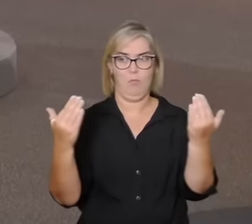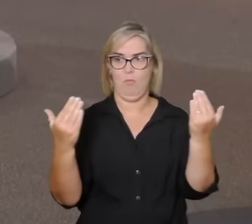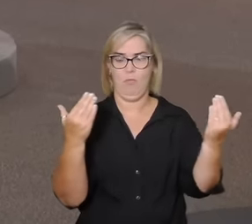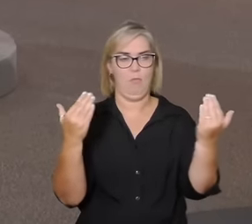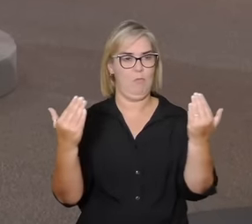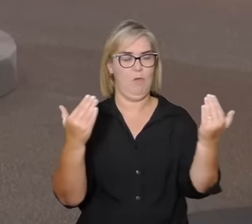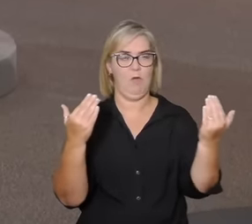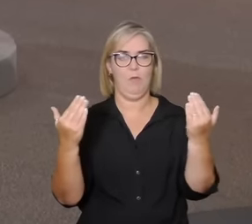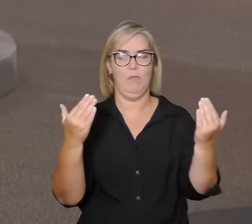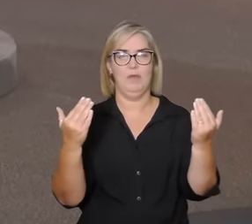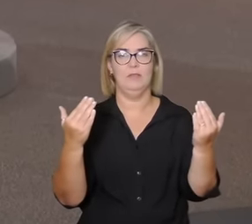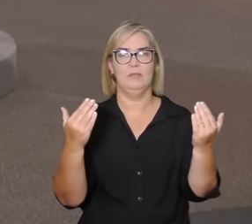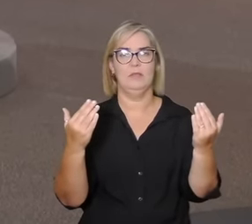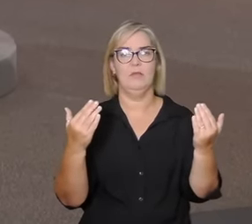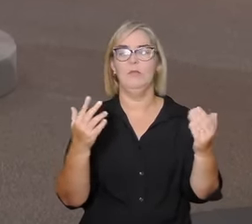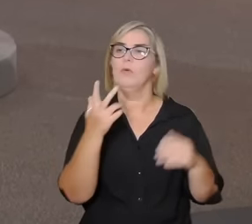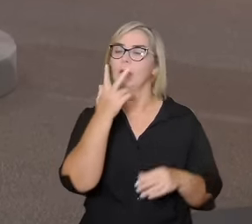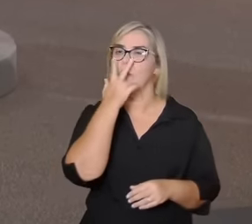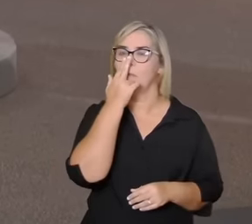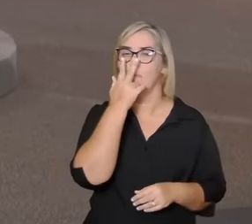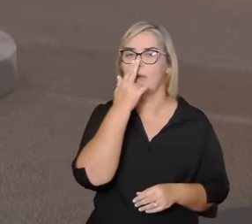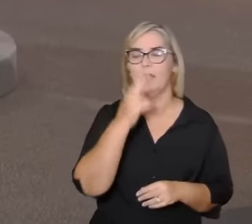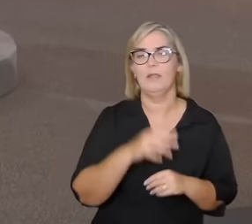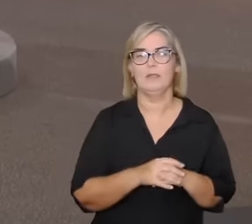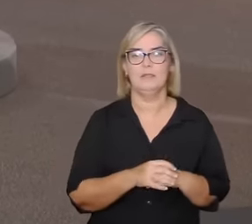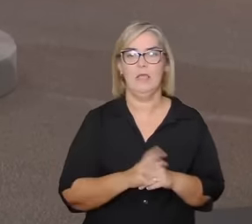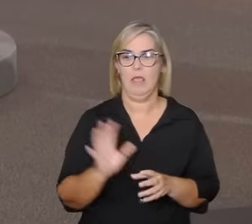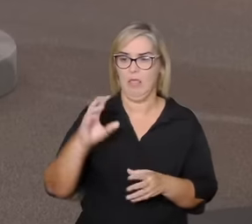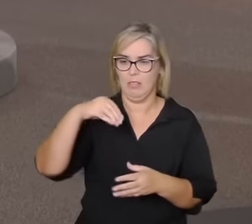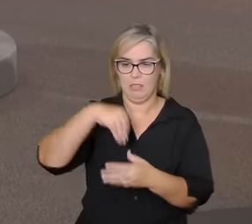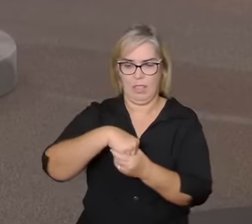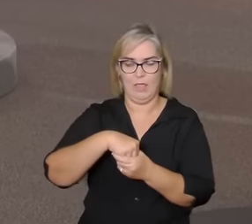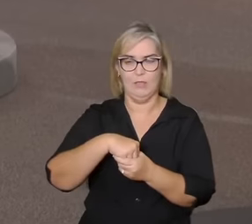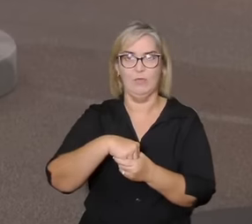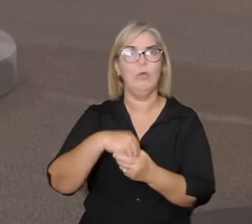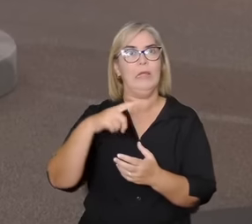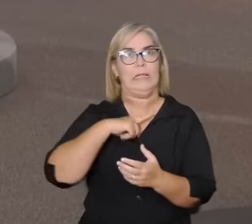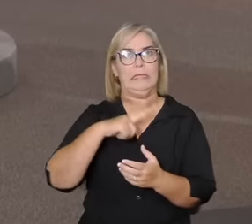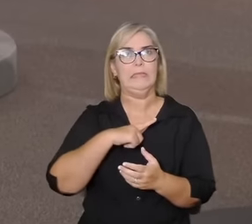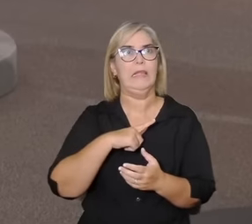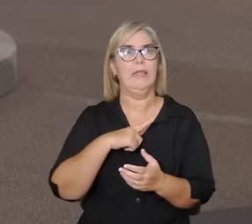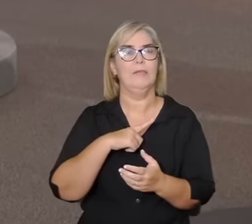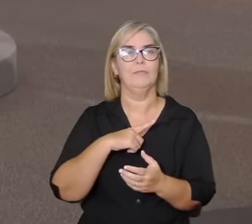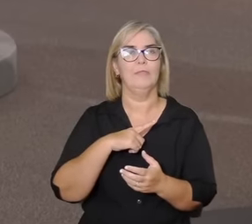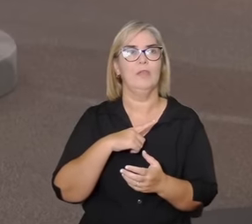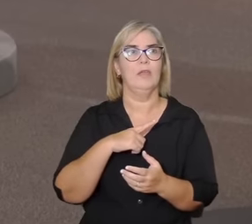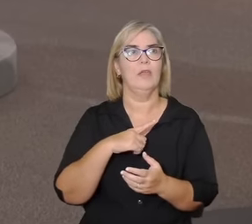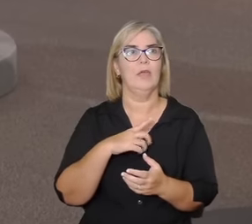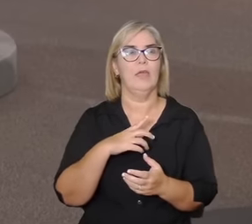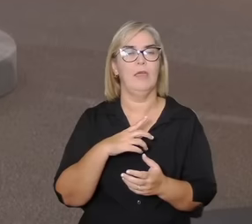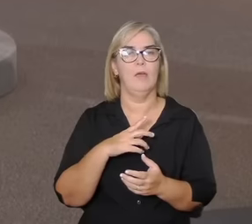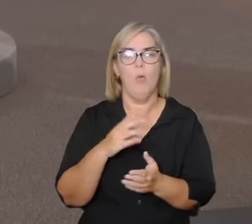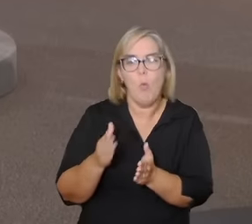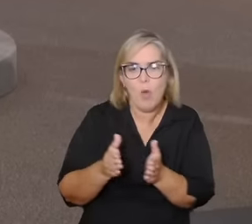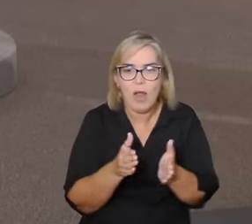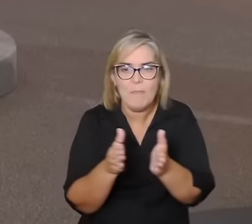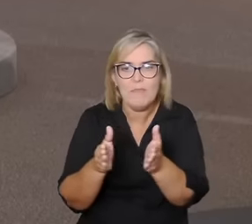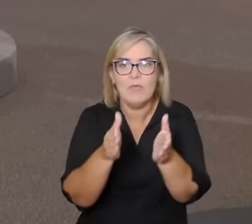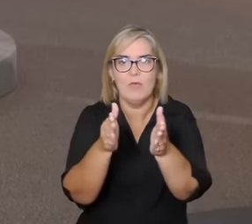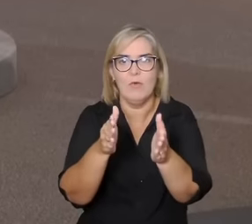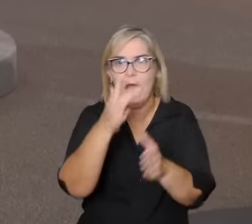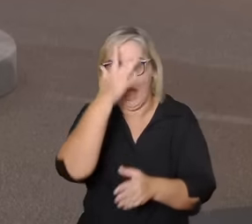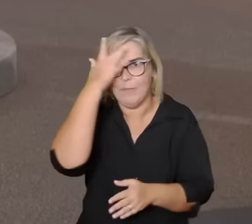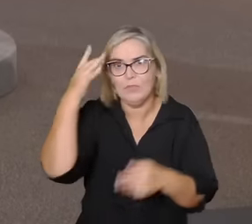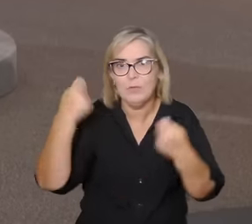eurocristã ou seja tem um caminho a ser feito para que a gente possa encontrar e entrar no paraíso